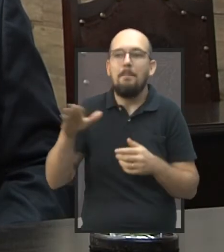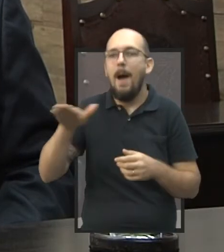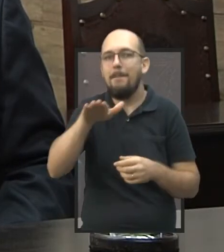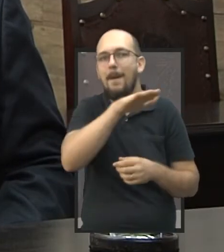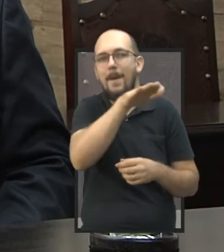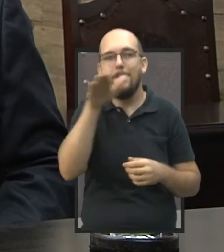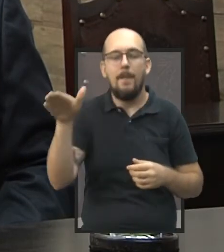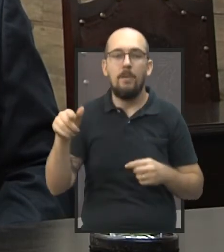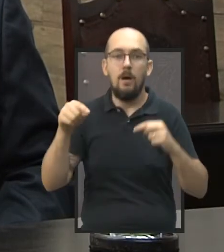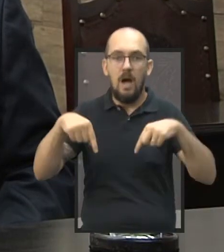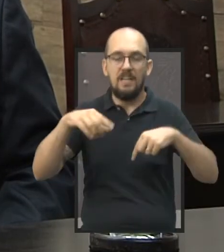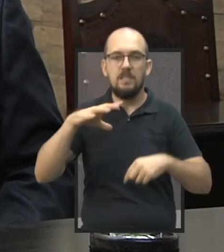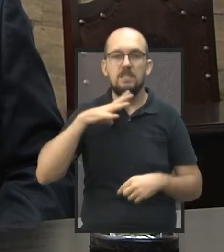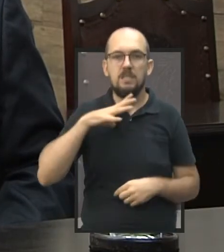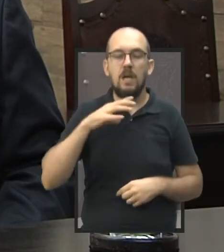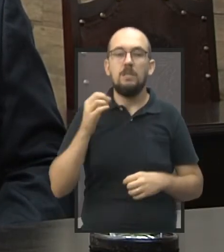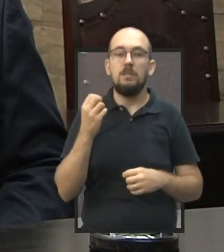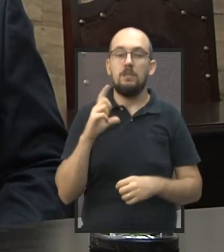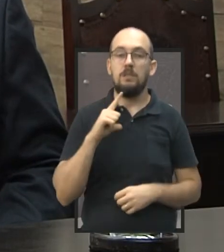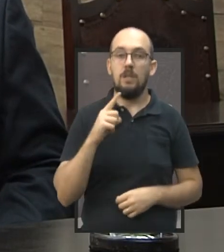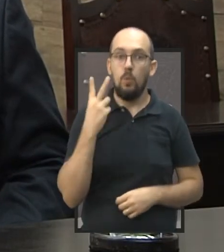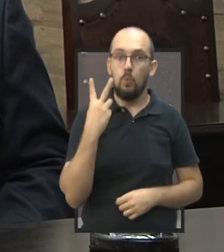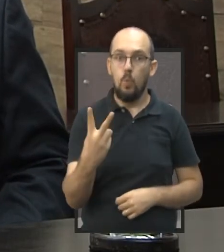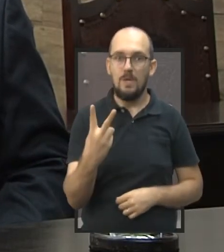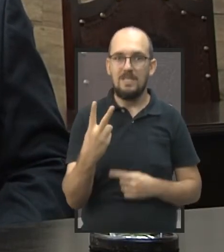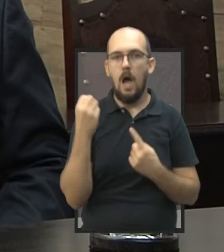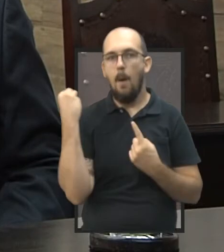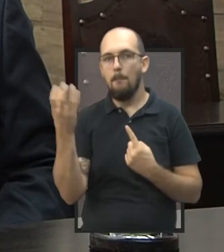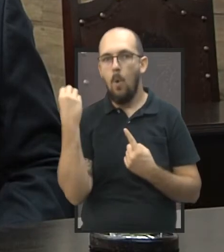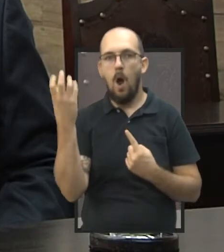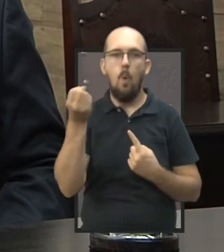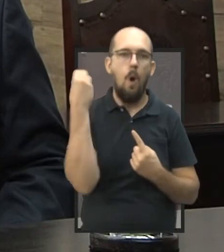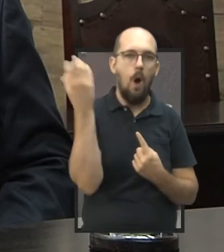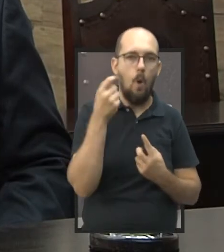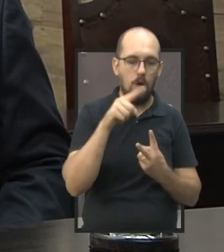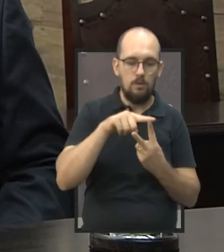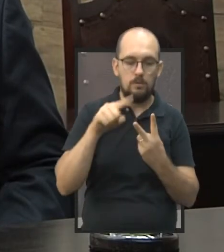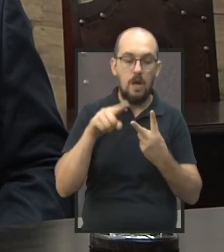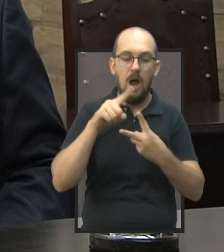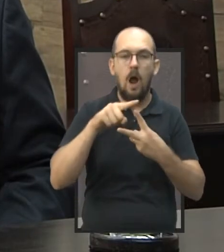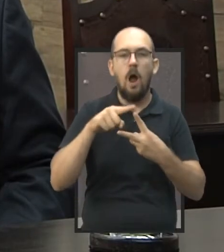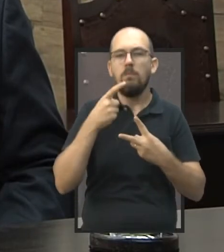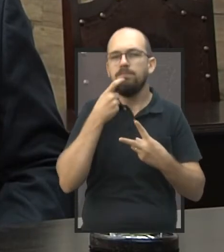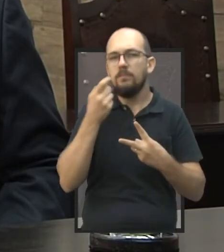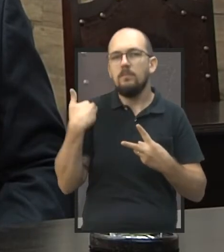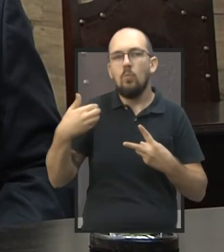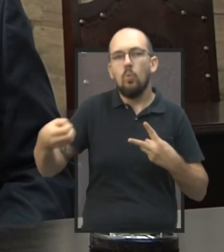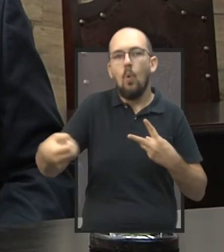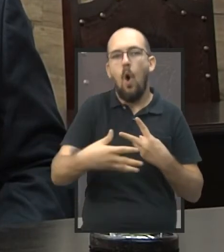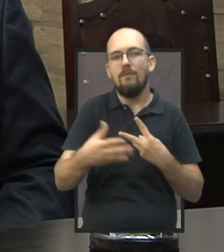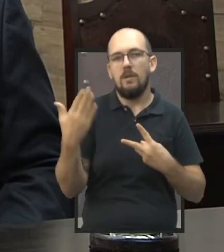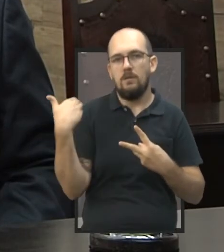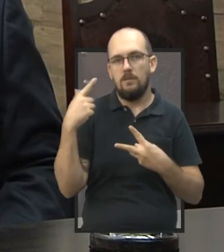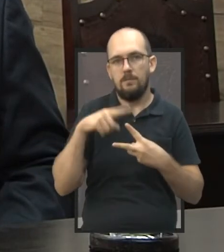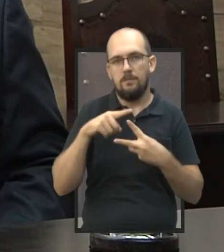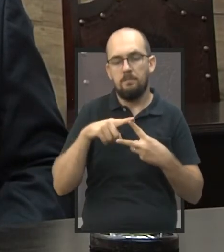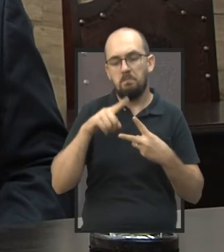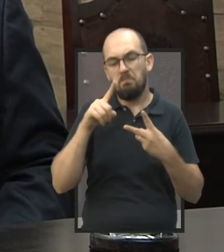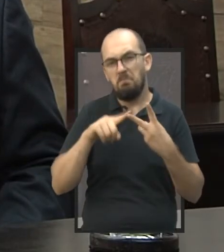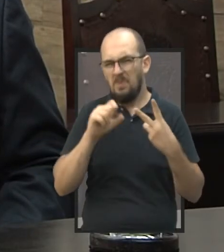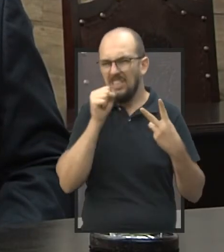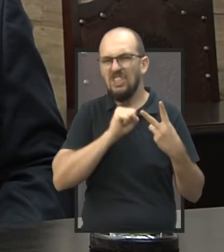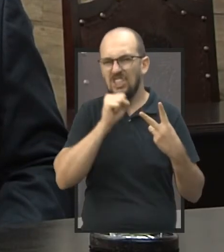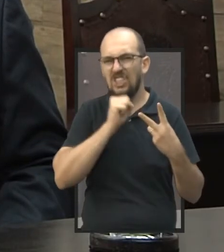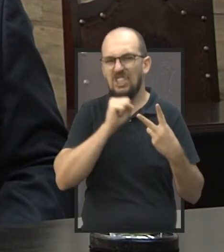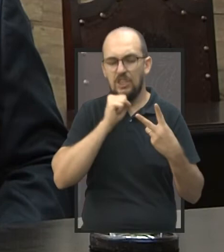na cidade são duas ambulâncias, uma que é uma mais nova que foi recentemente adquirida e